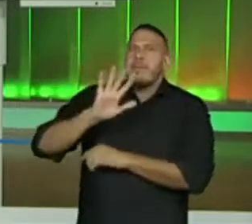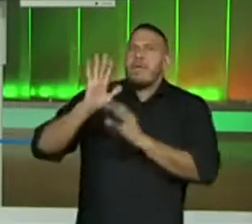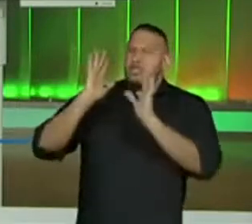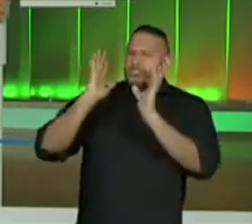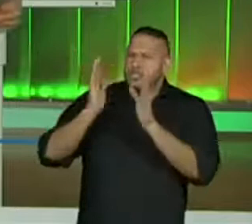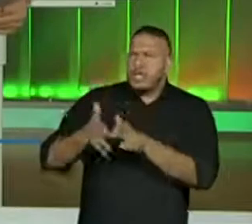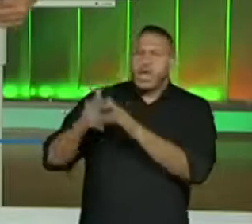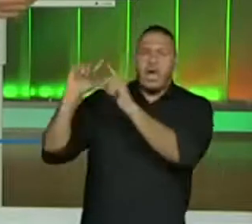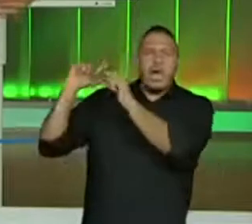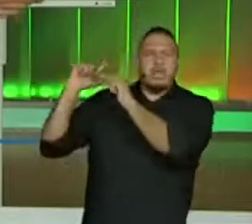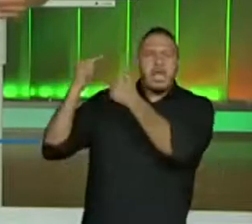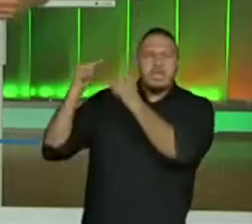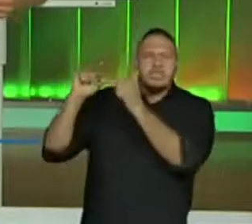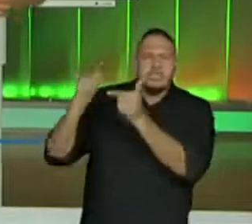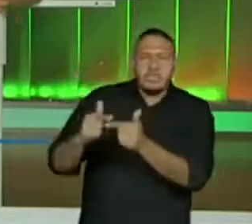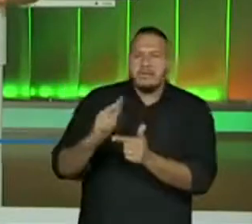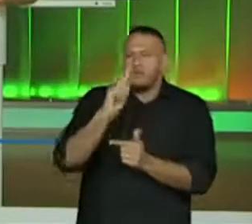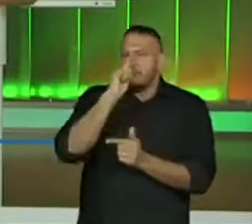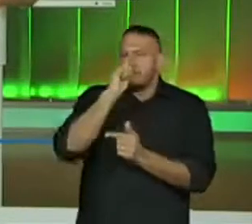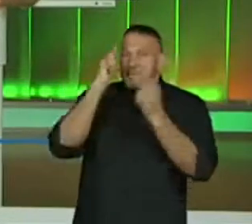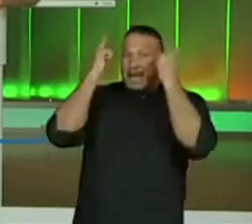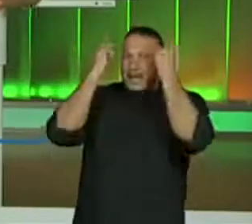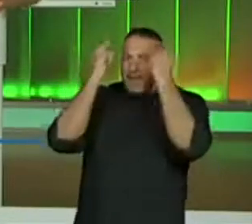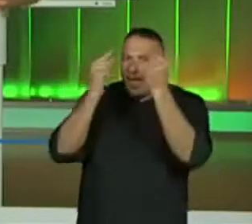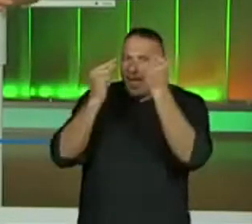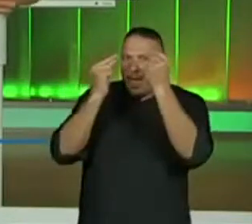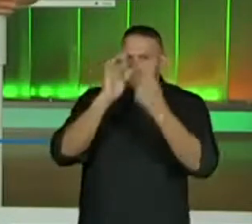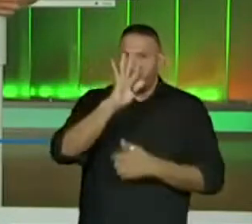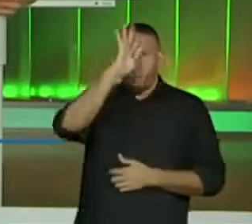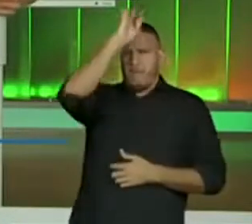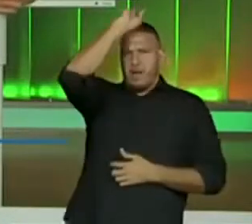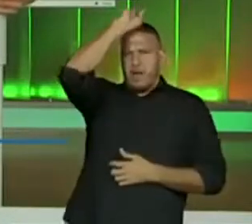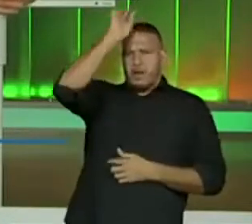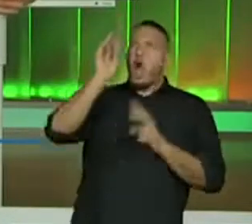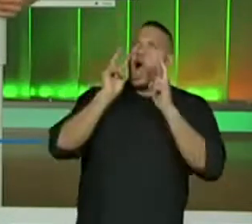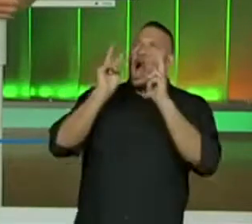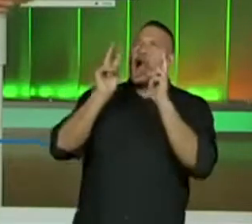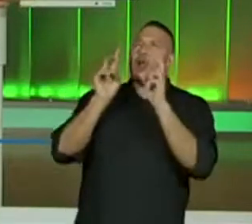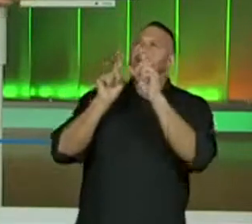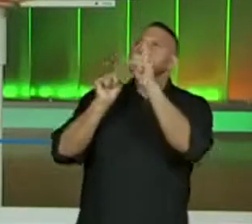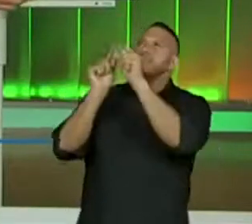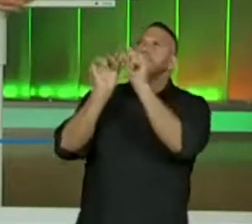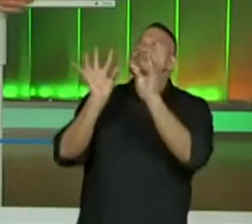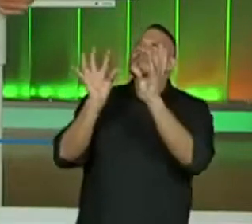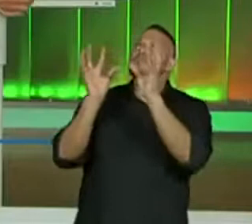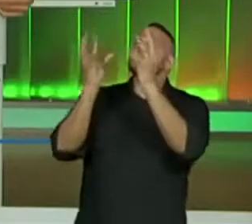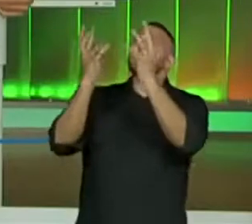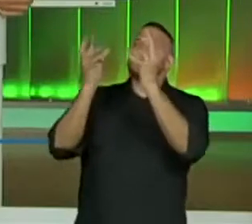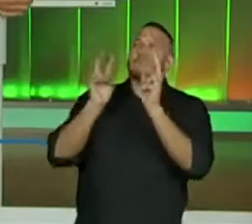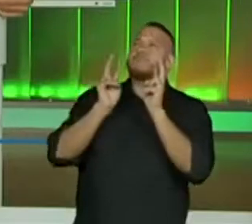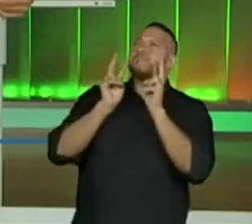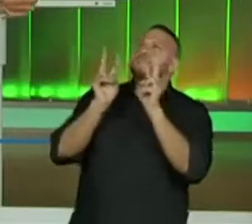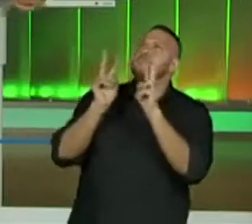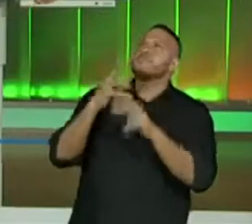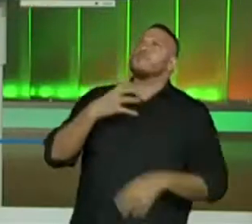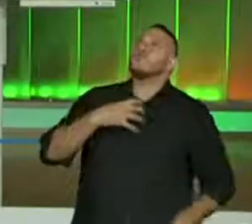greco-romana olham para esses agrupamentos de estrelas de uma determinada maneira